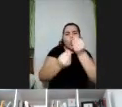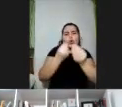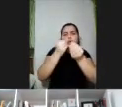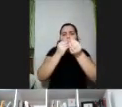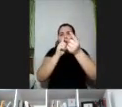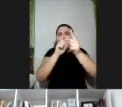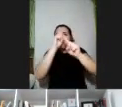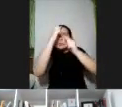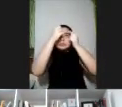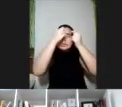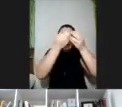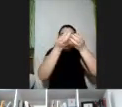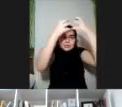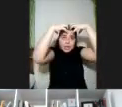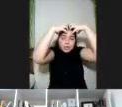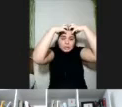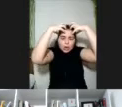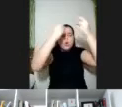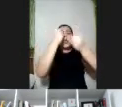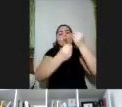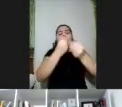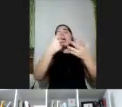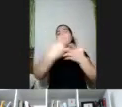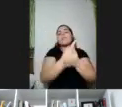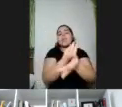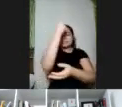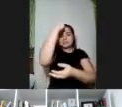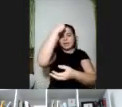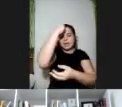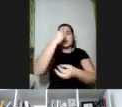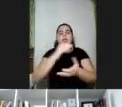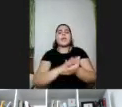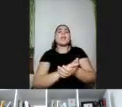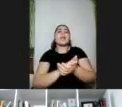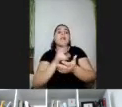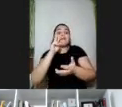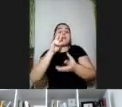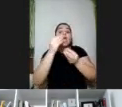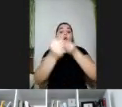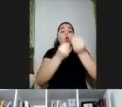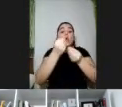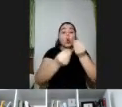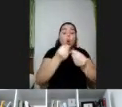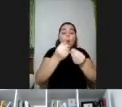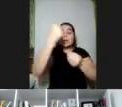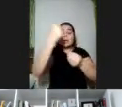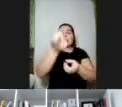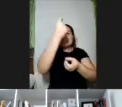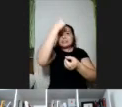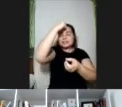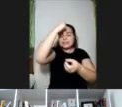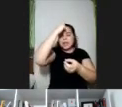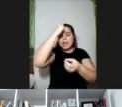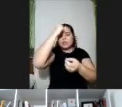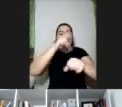mapear a atividade cerebral em tempo real enquanto as pessoas estão realizando uma série de atividades e com isso a gente consegue identificar